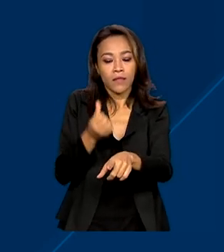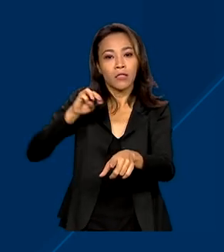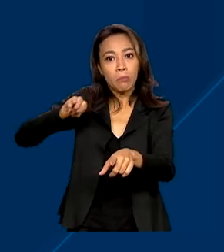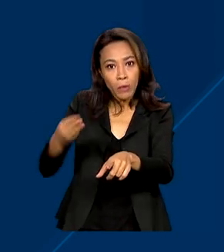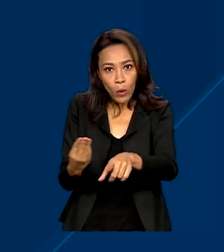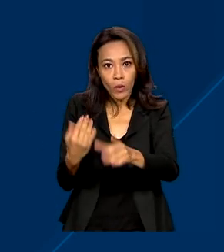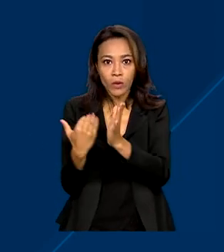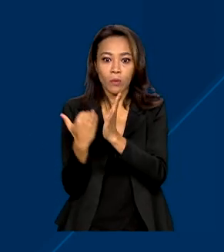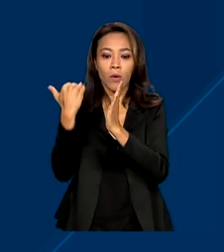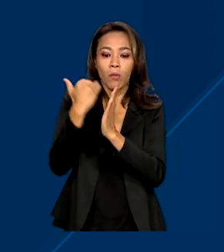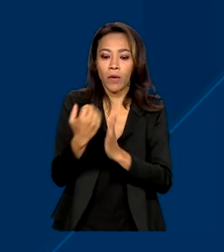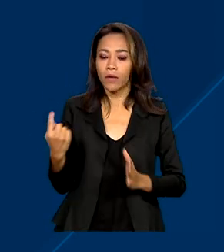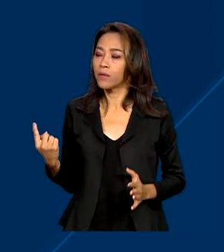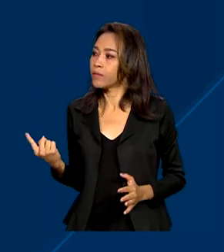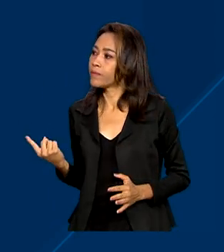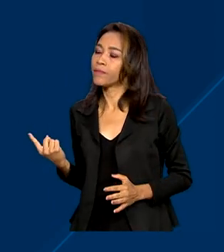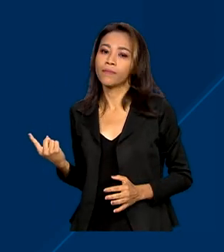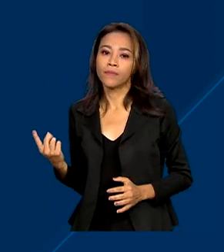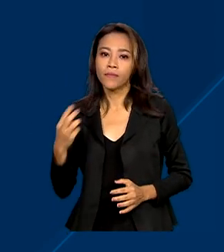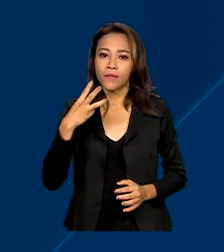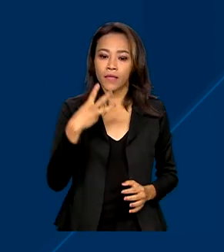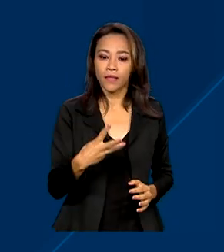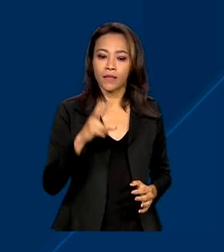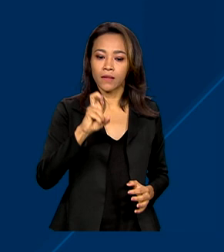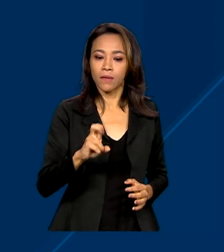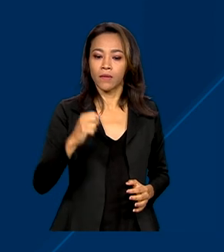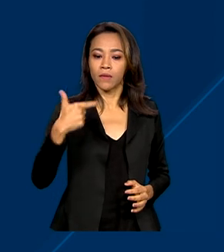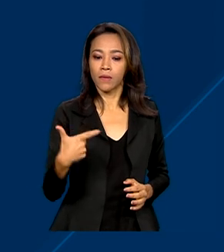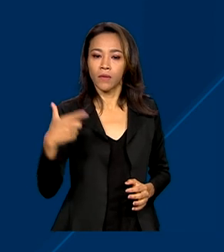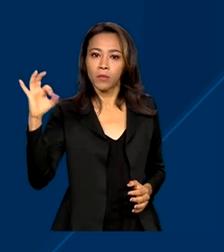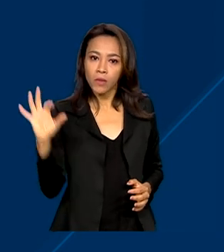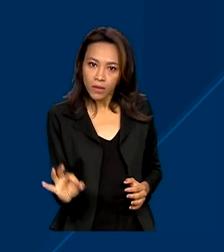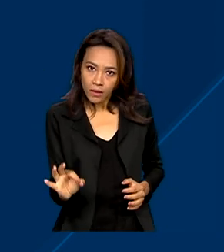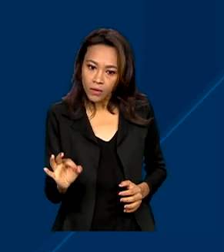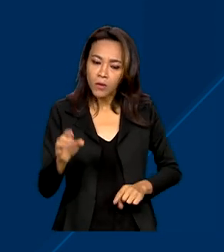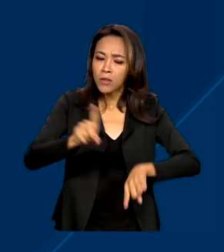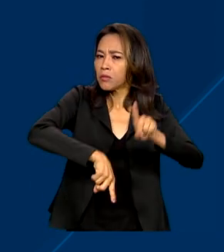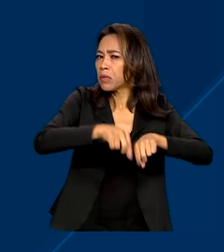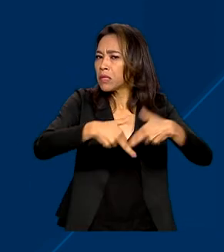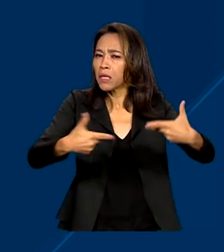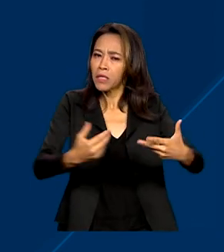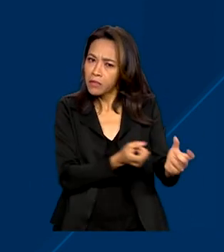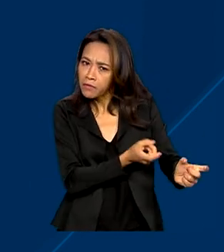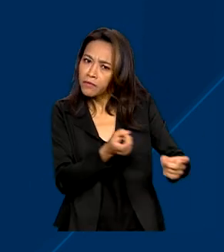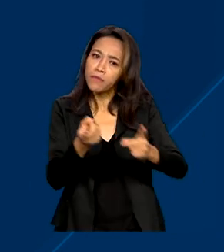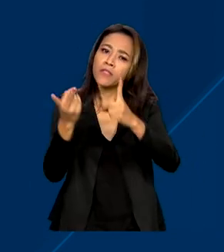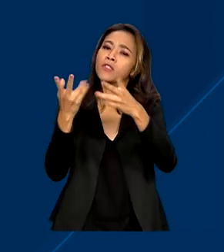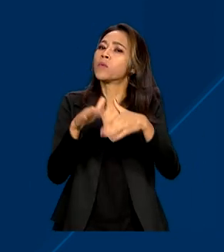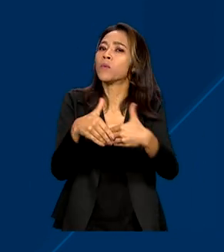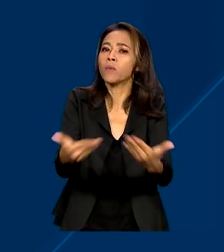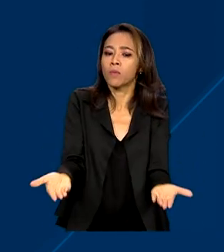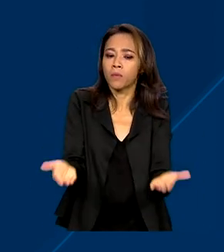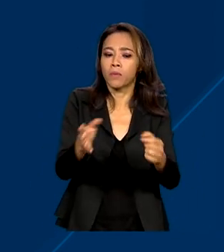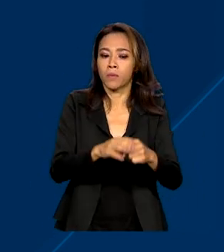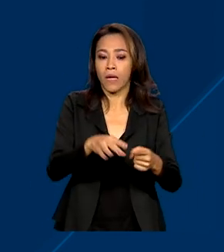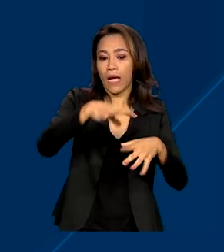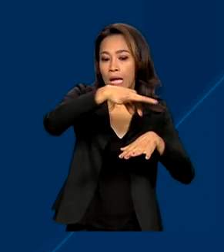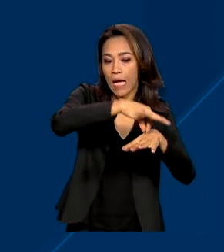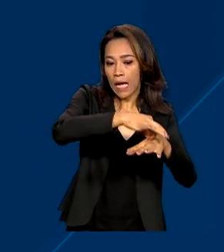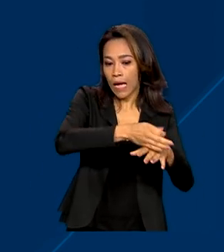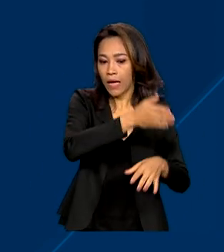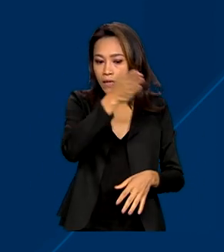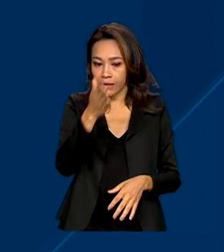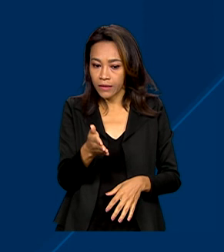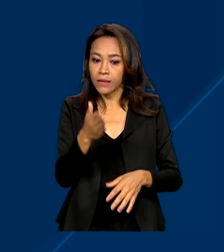crescimento de 352%. Entre os produtos vendidos pelo Brasil para Angola estão carnes